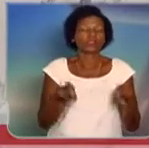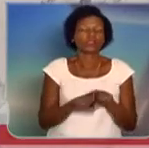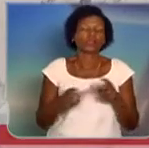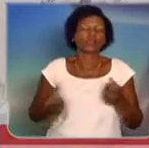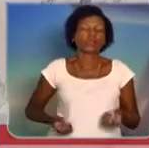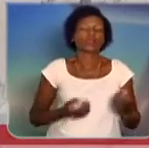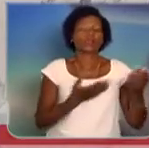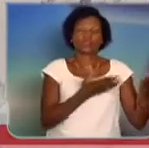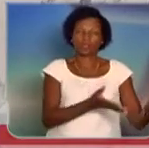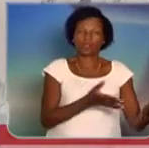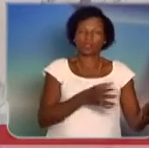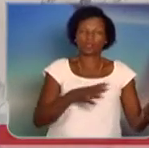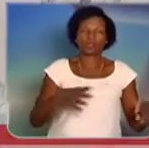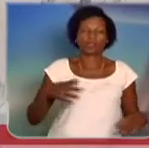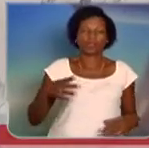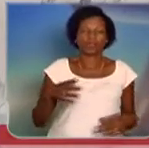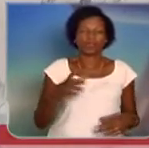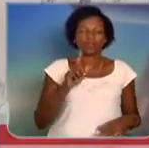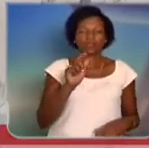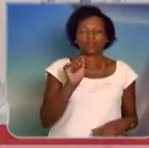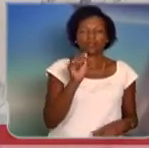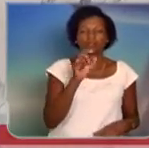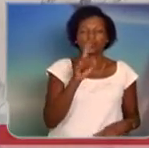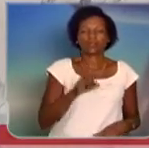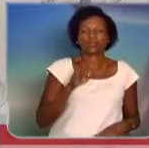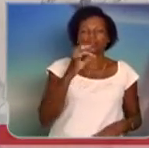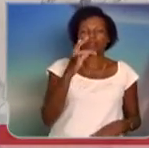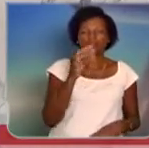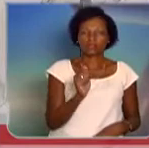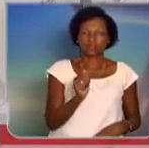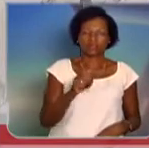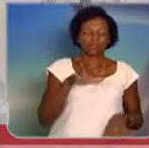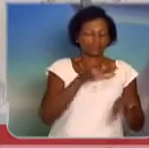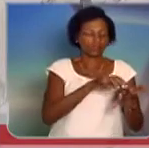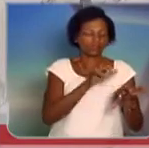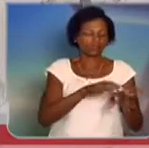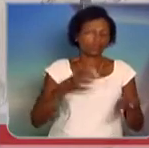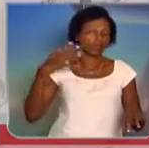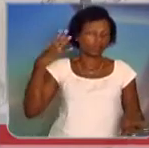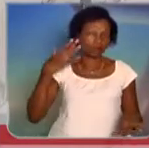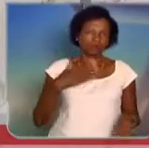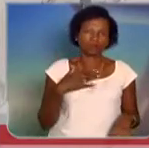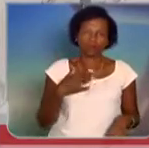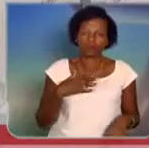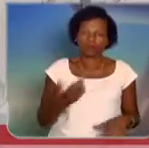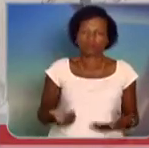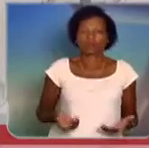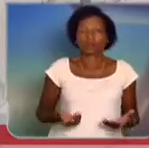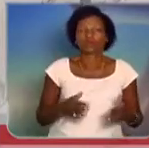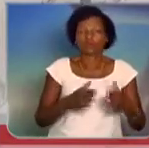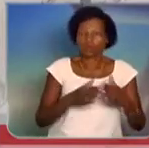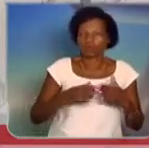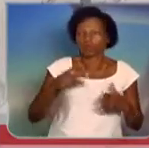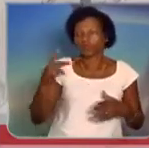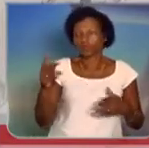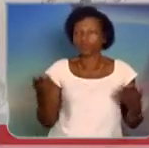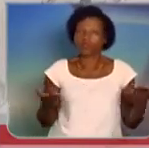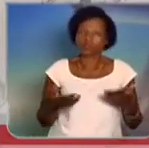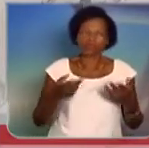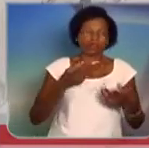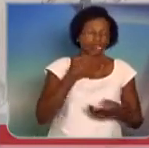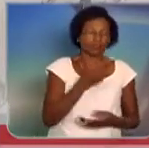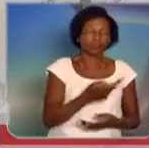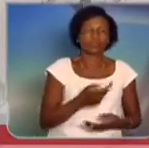Santo Amaro, essa nossa fala, tendo em vista que foi uma solicitação deles e está sendo atendido nesse momento.